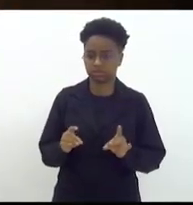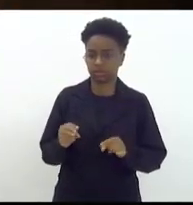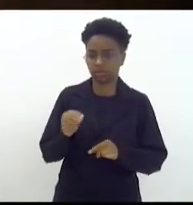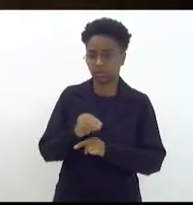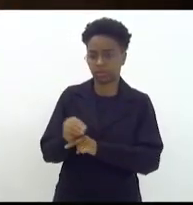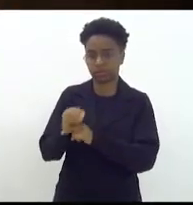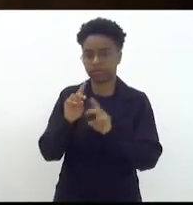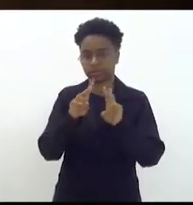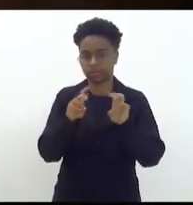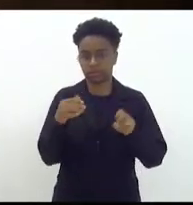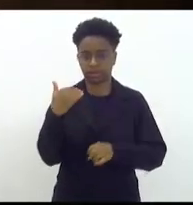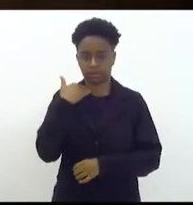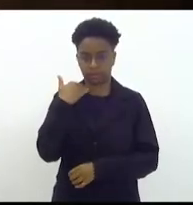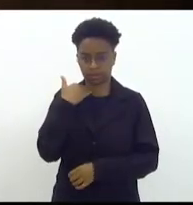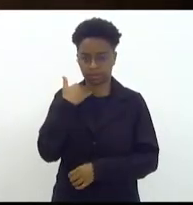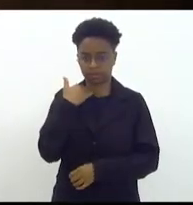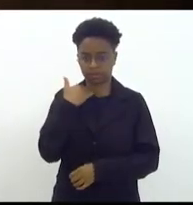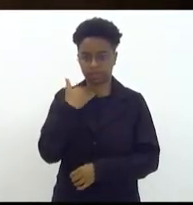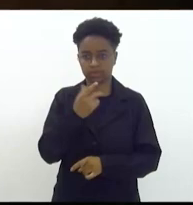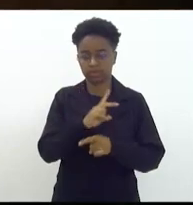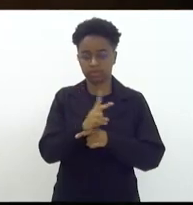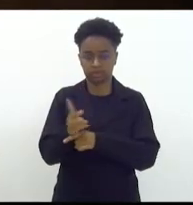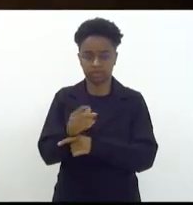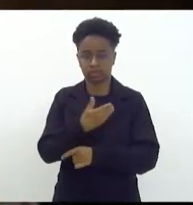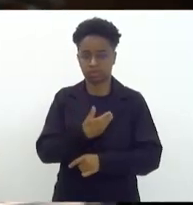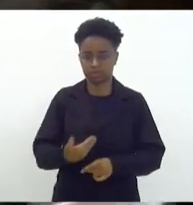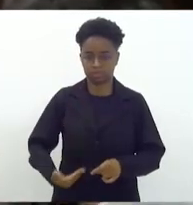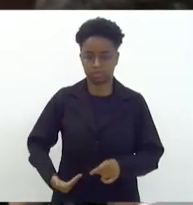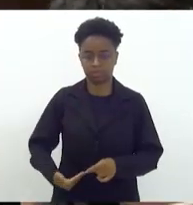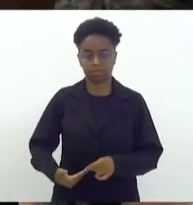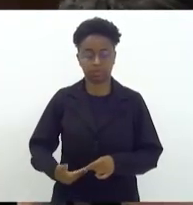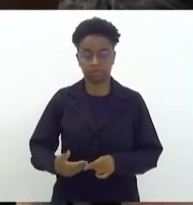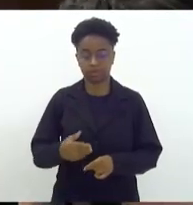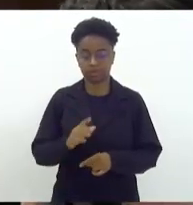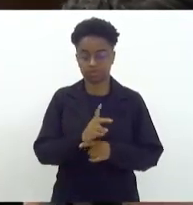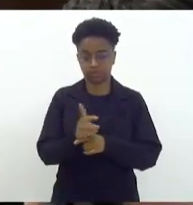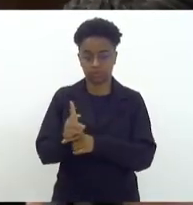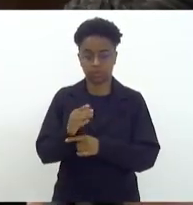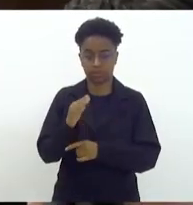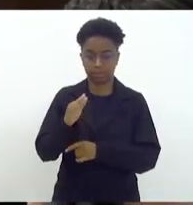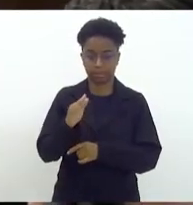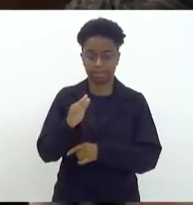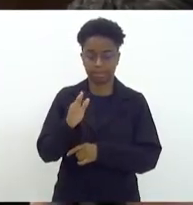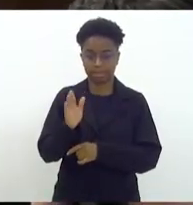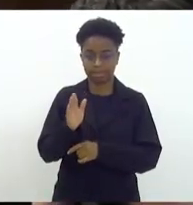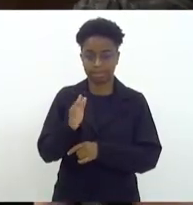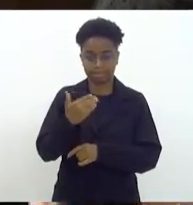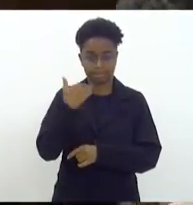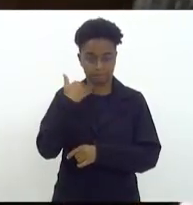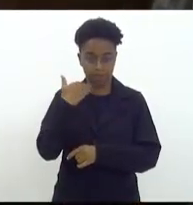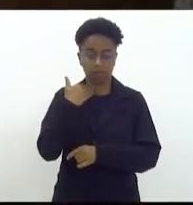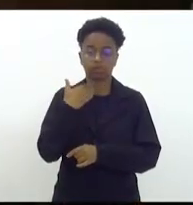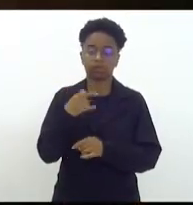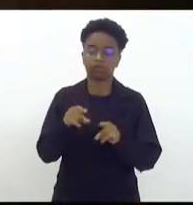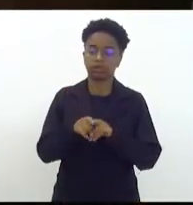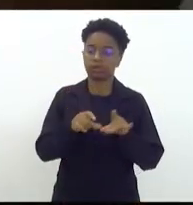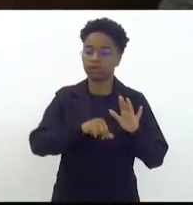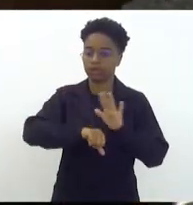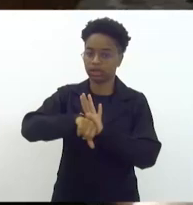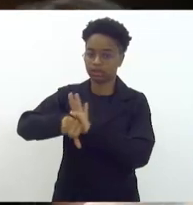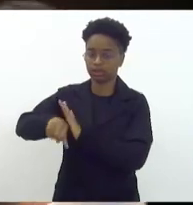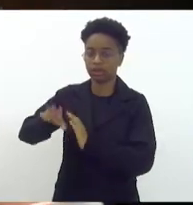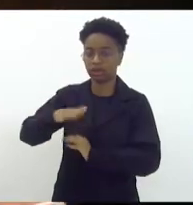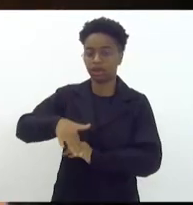questão bancária, segurança bancária, assaltos, crimes ligados à questão bancária. E alguns bancos tinham